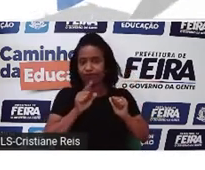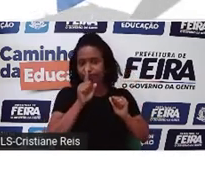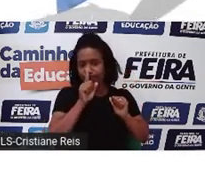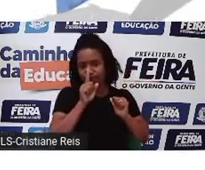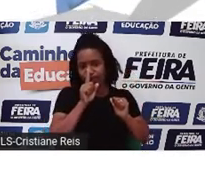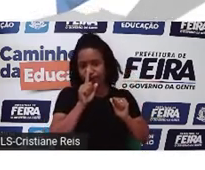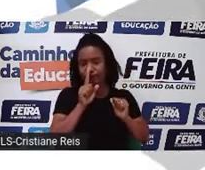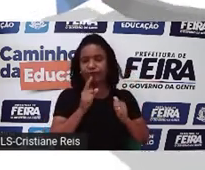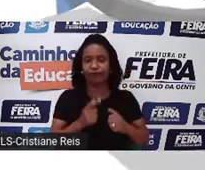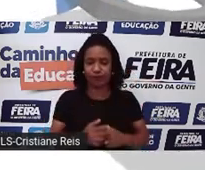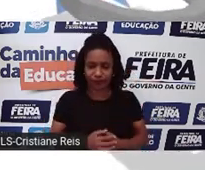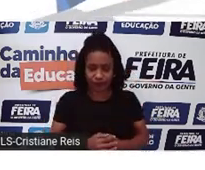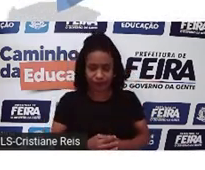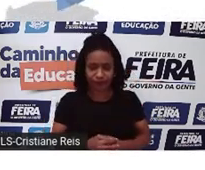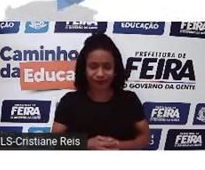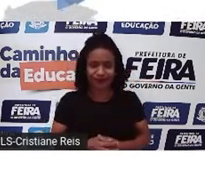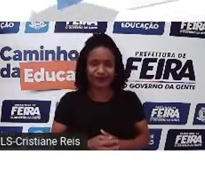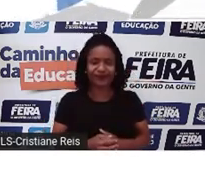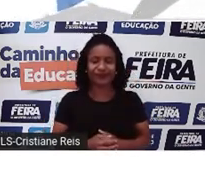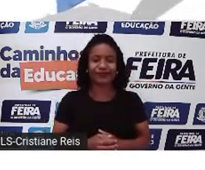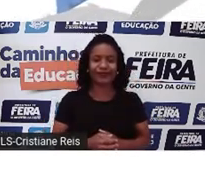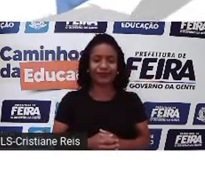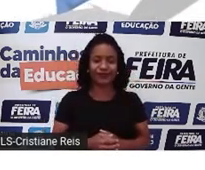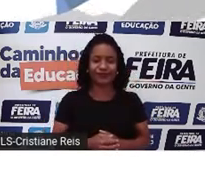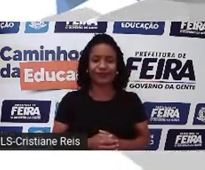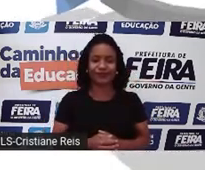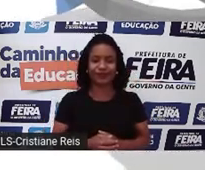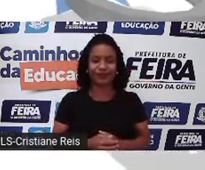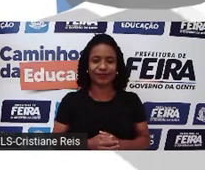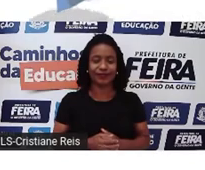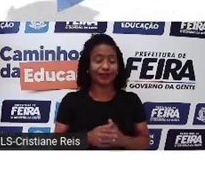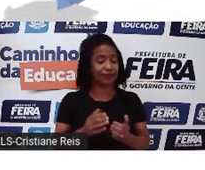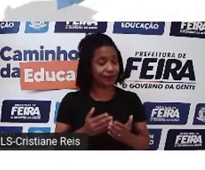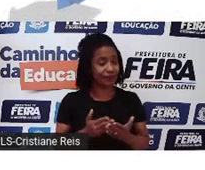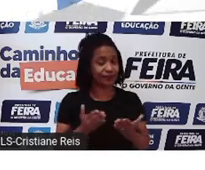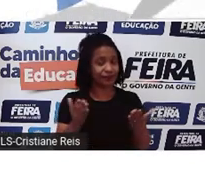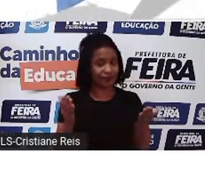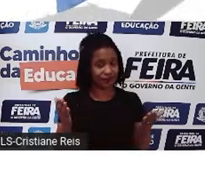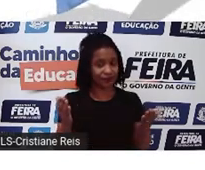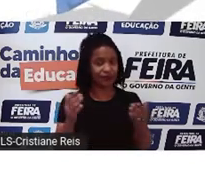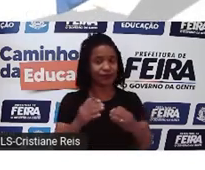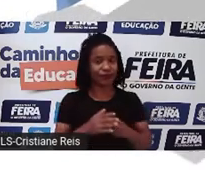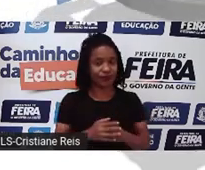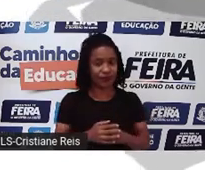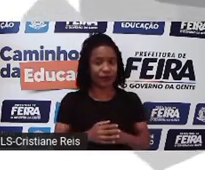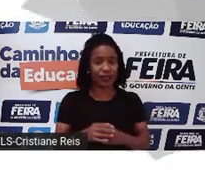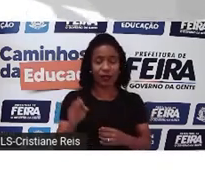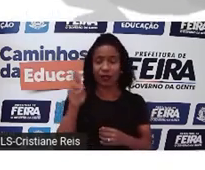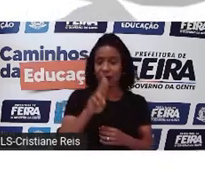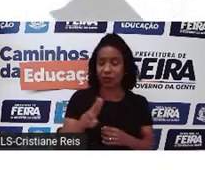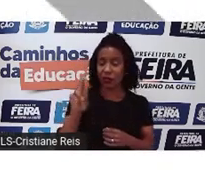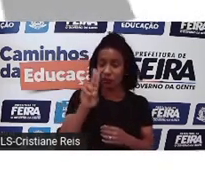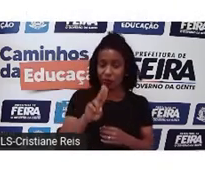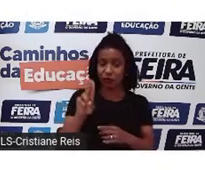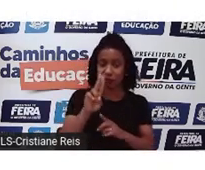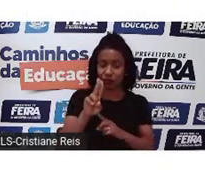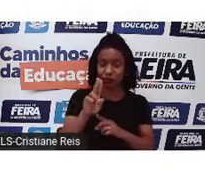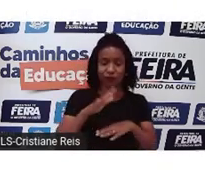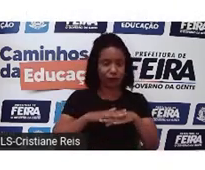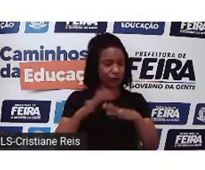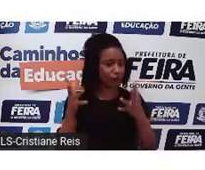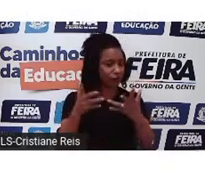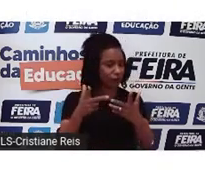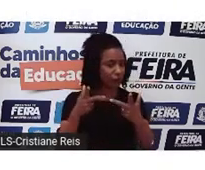my detective skills to avoid scans. Então, eu uso minhas habilidades para